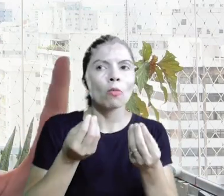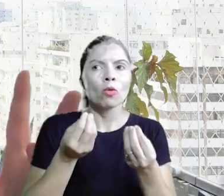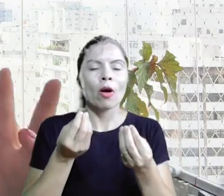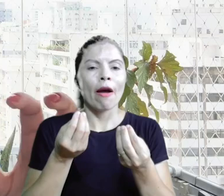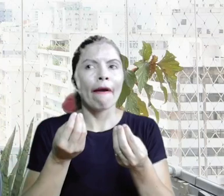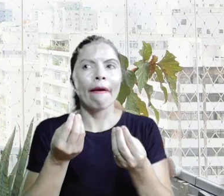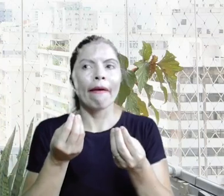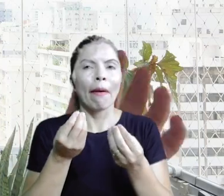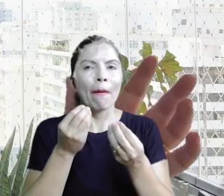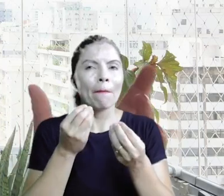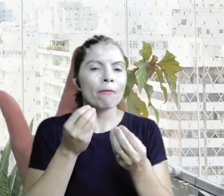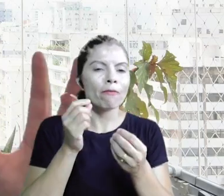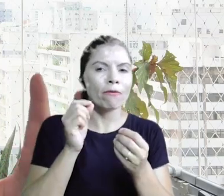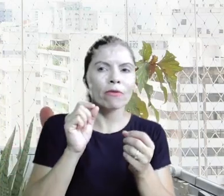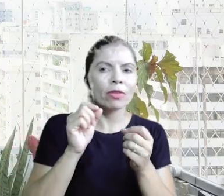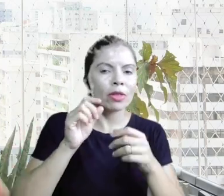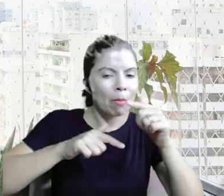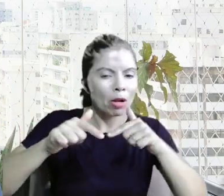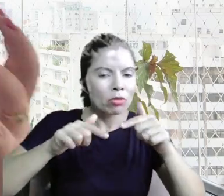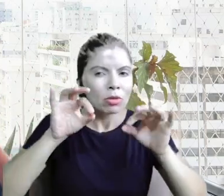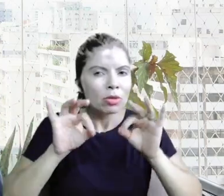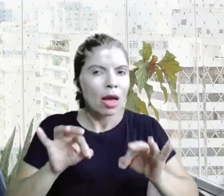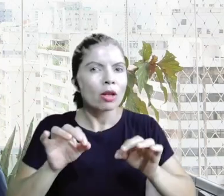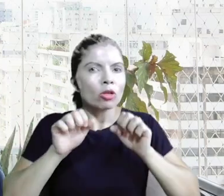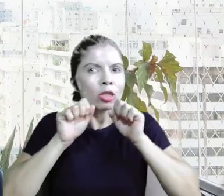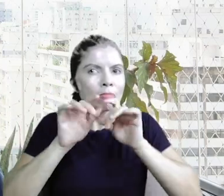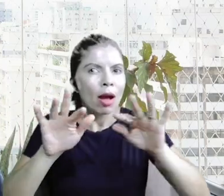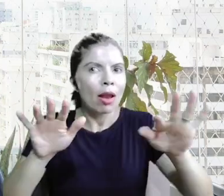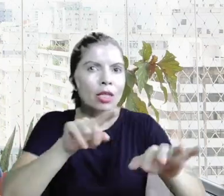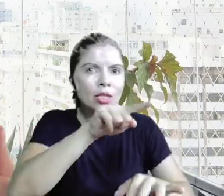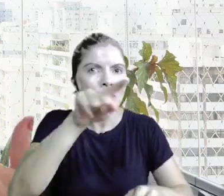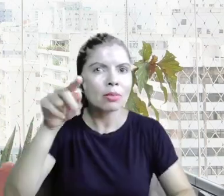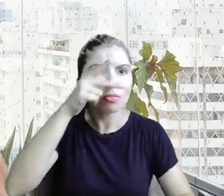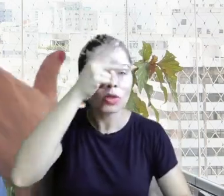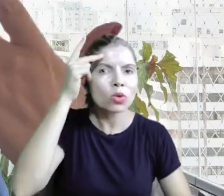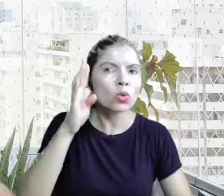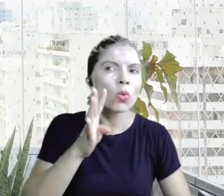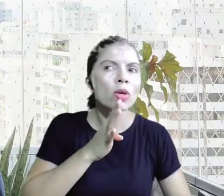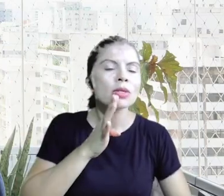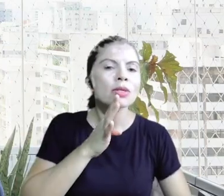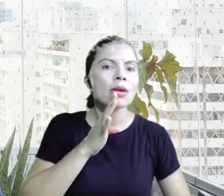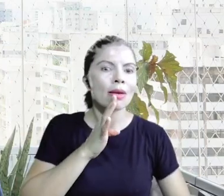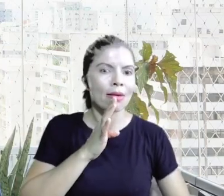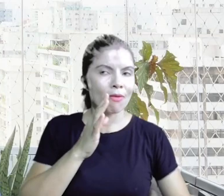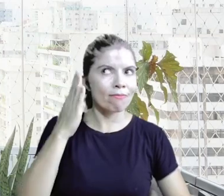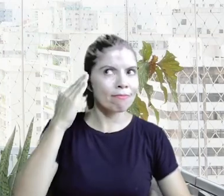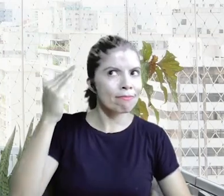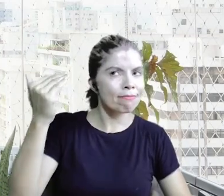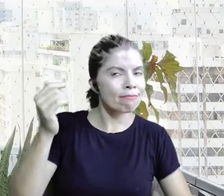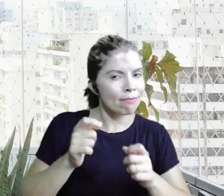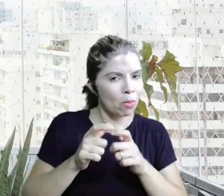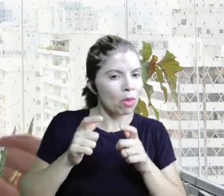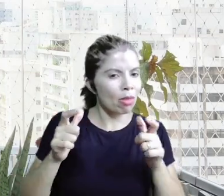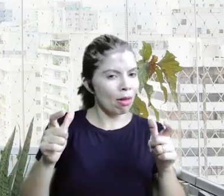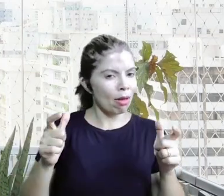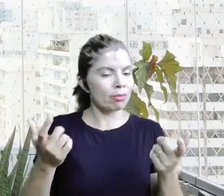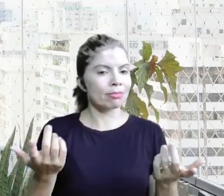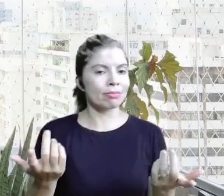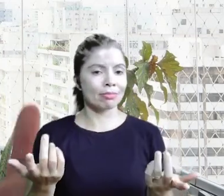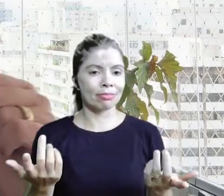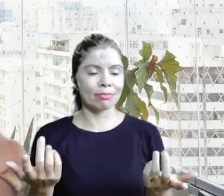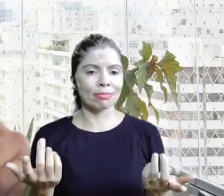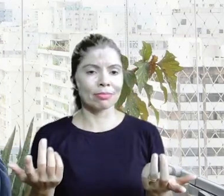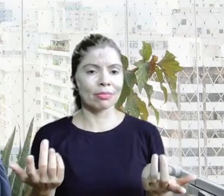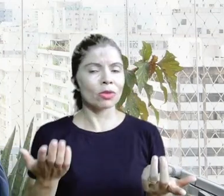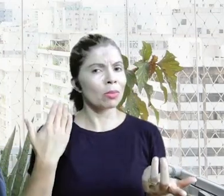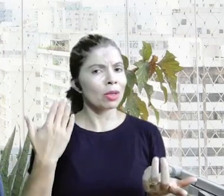gente não não achava que estava fazendo esse barulho todo e eles nos lembram a importância do nosso impacto porque tanto aquele